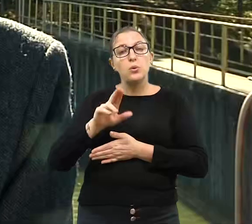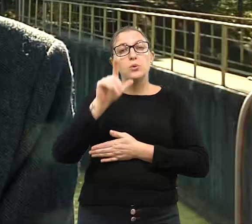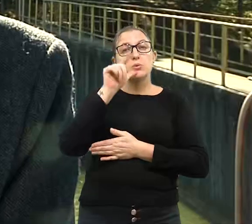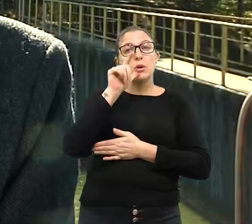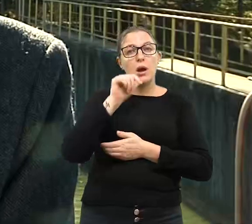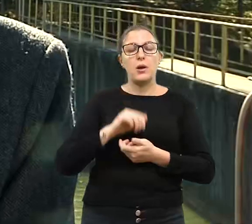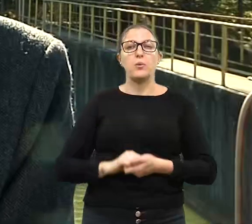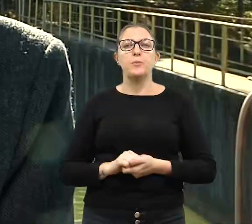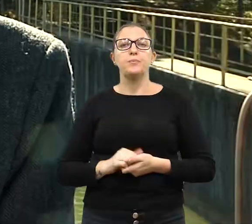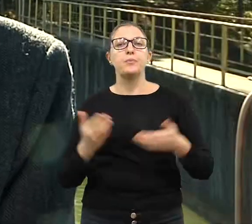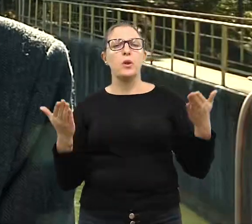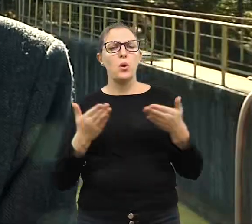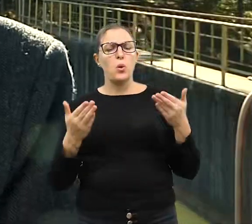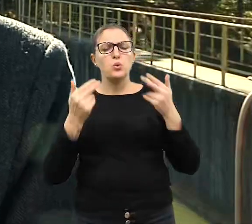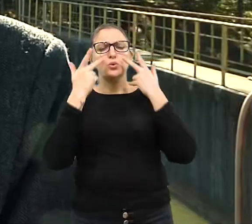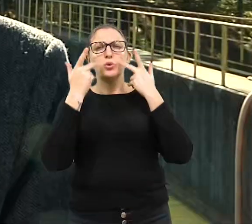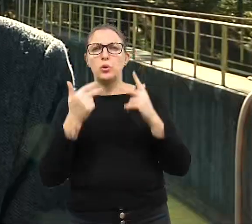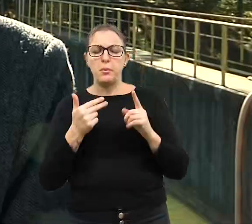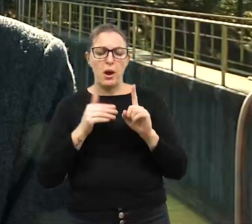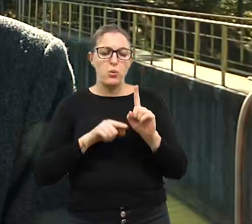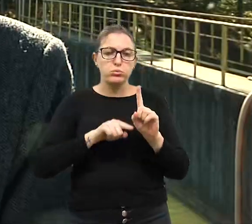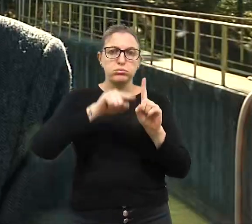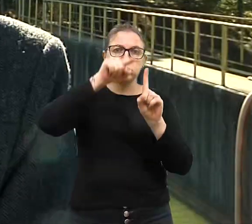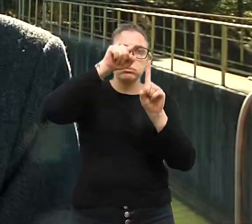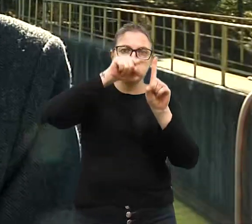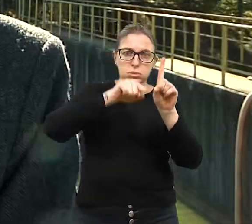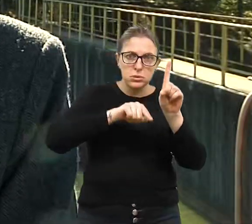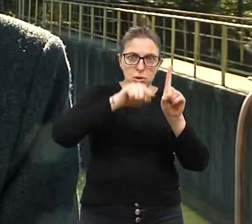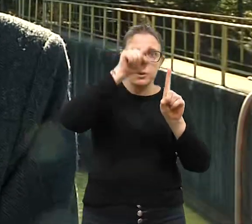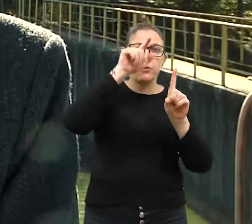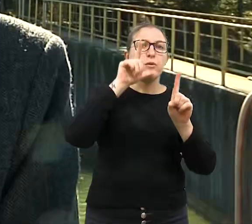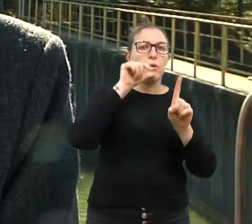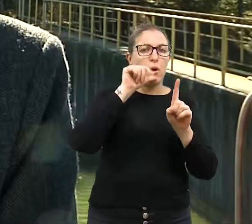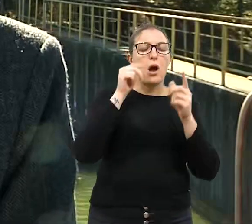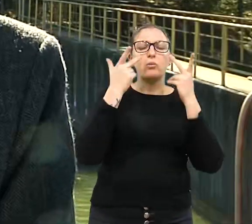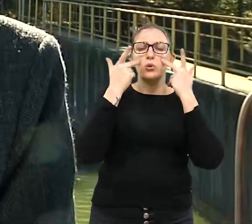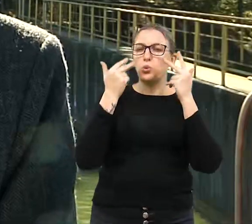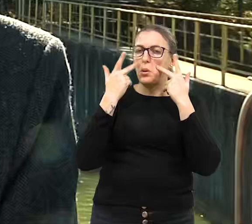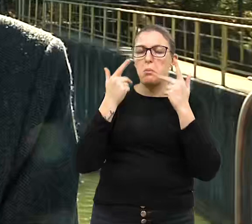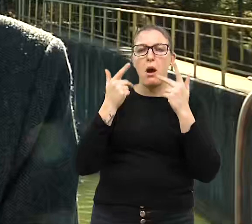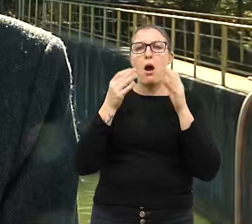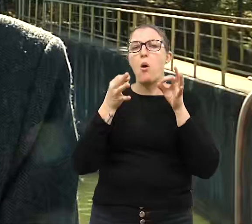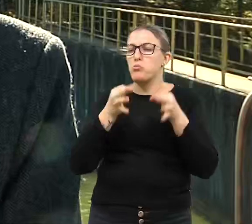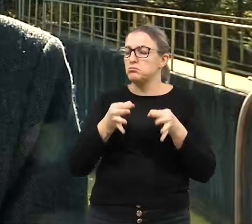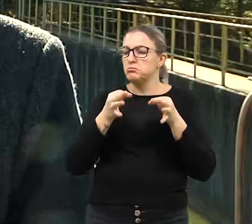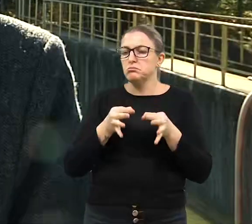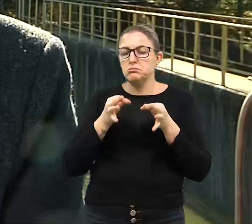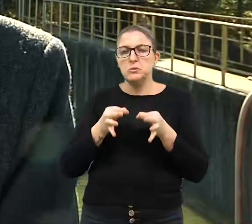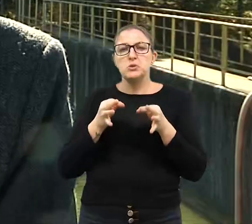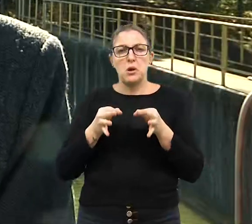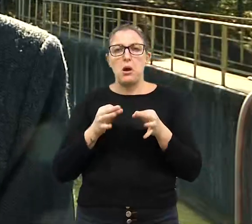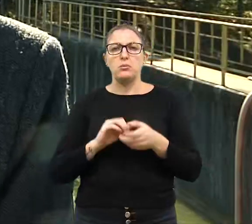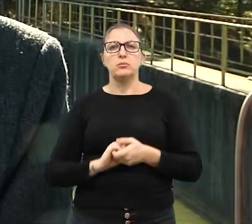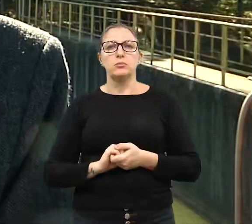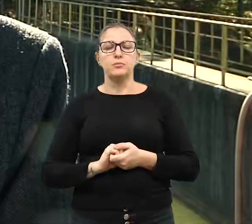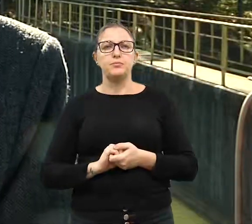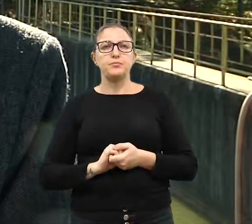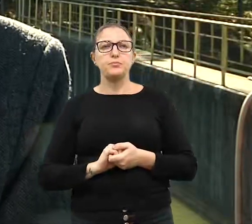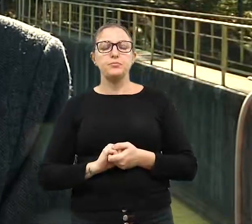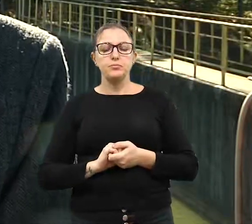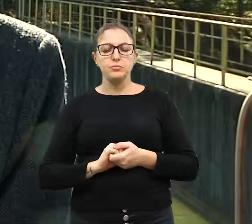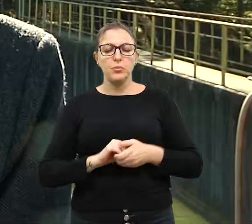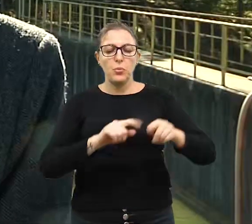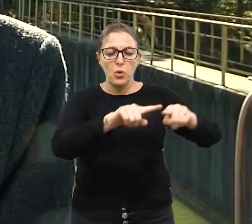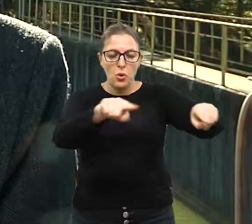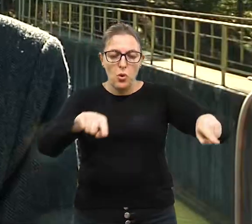está tudo bem, o nível está zerado. Então, hoje está tudo bem. A